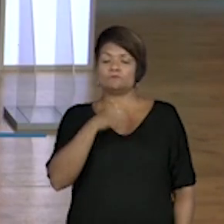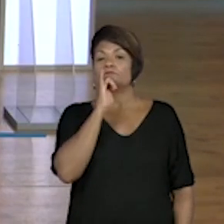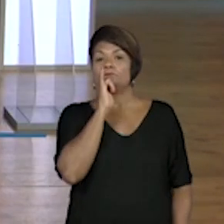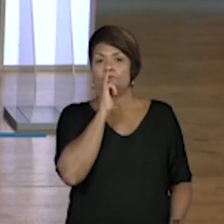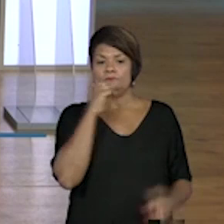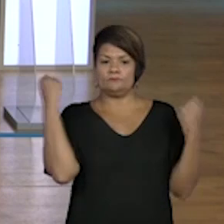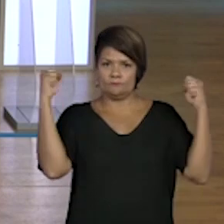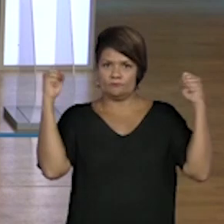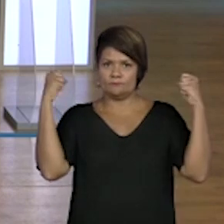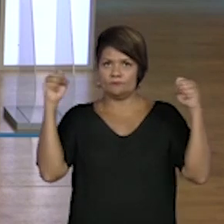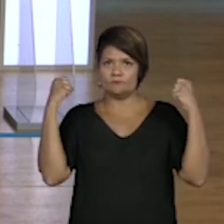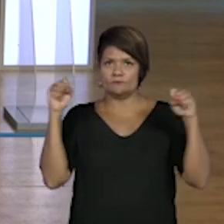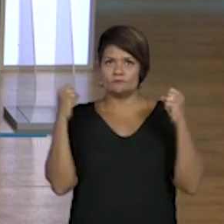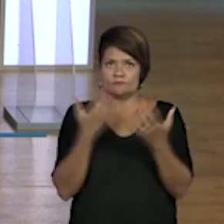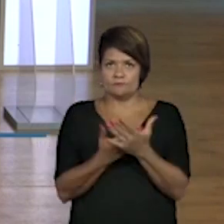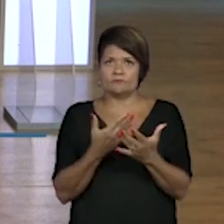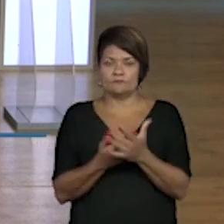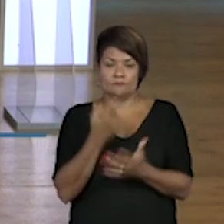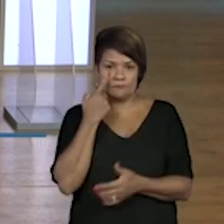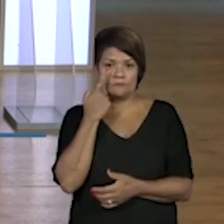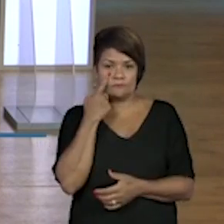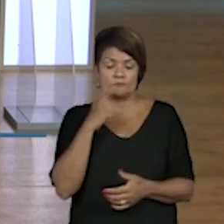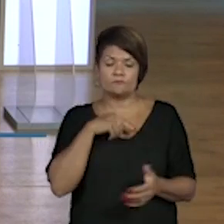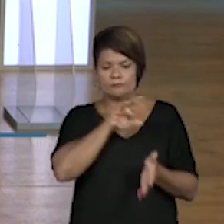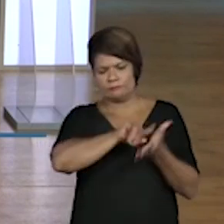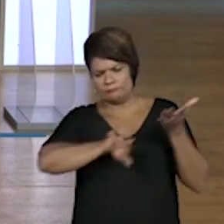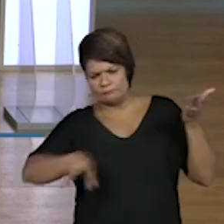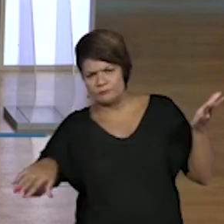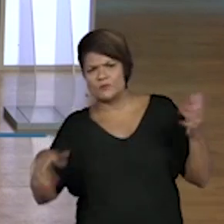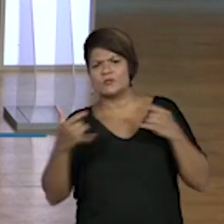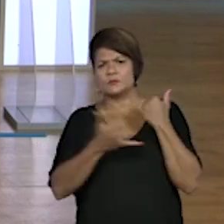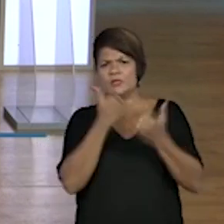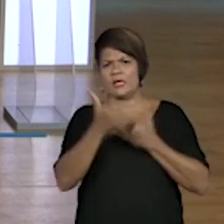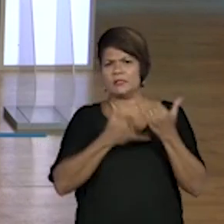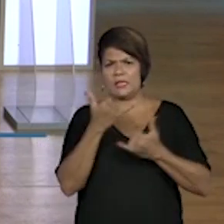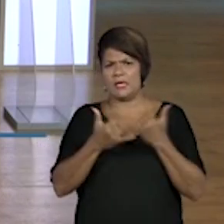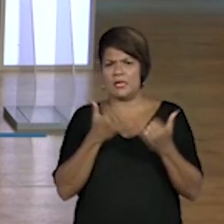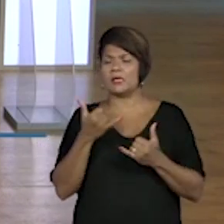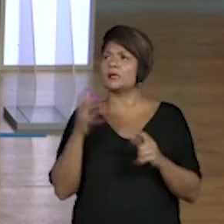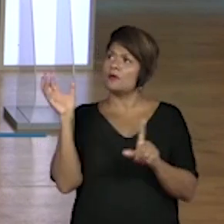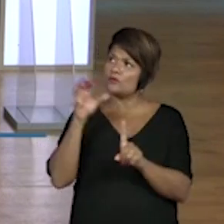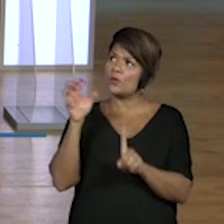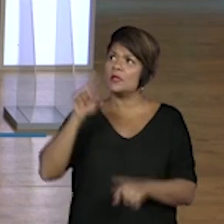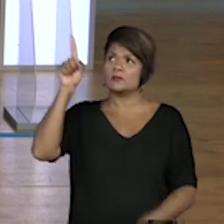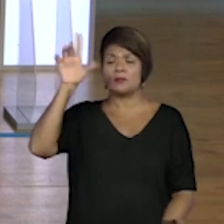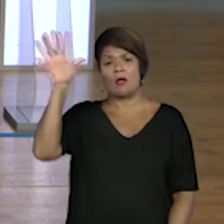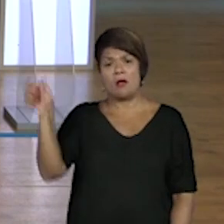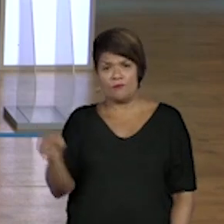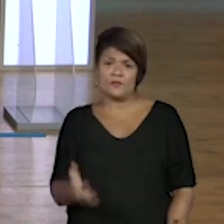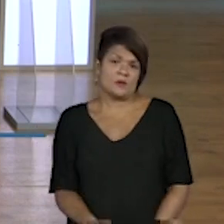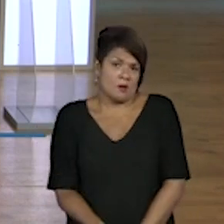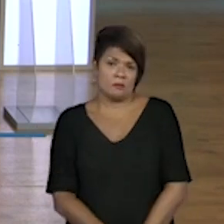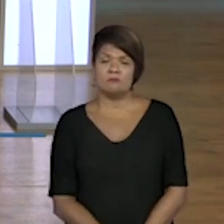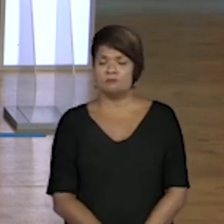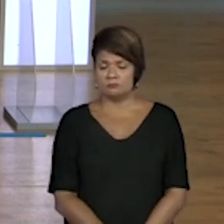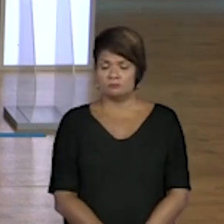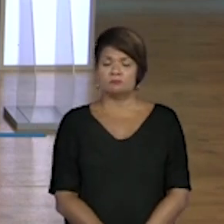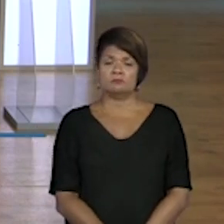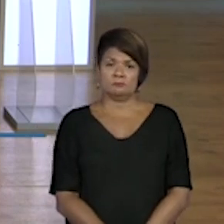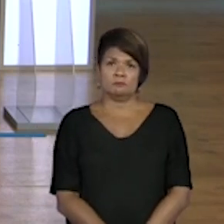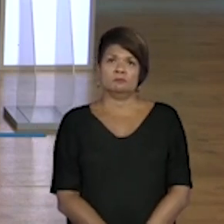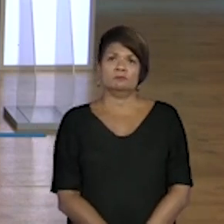educação física, os estudantes vão ver, nós temos diversas brincadeiras que sofreram influência, né? Que são aí do povo africano.